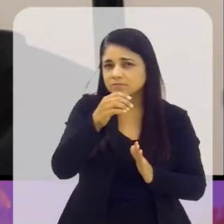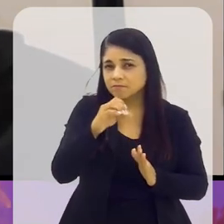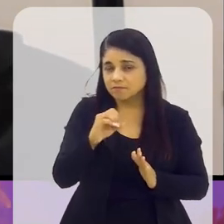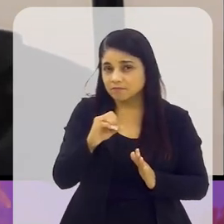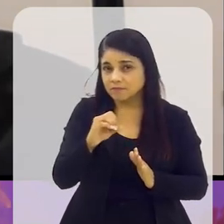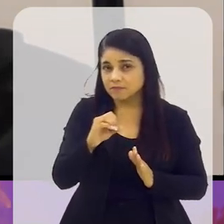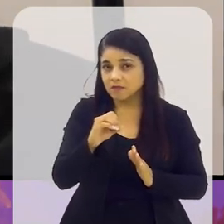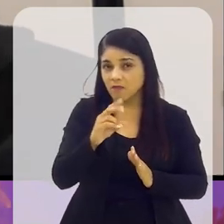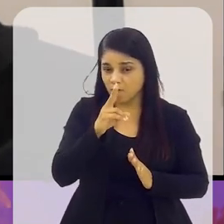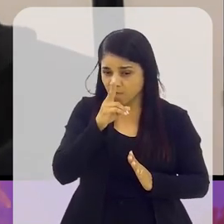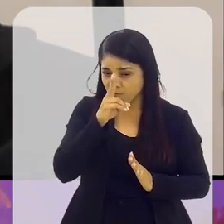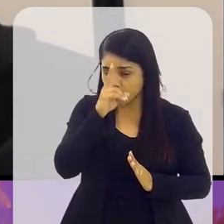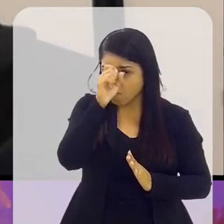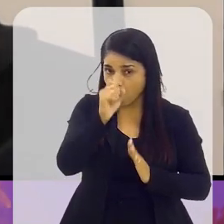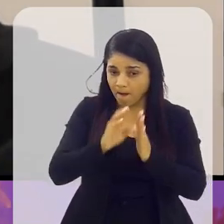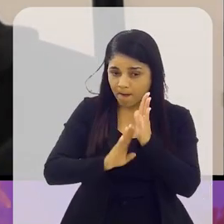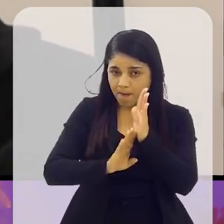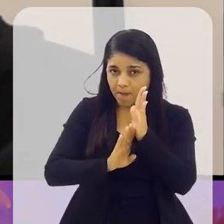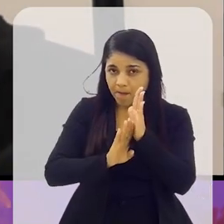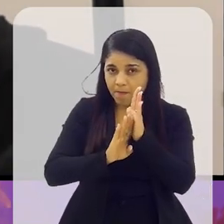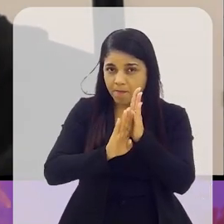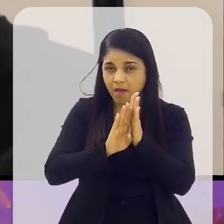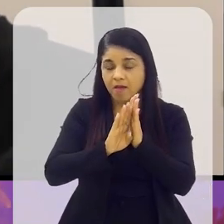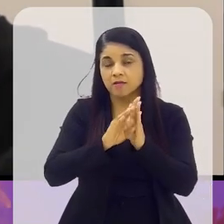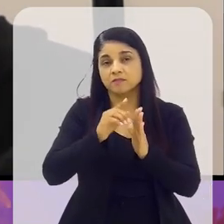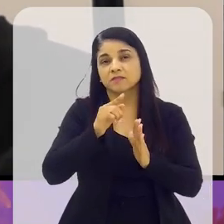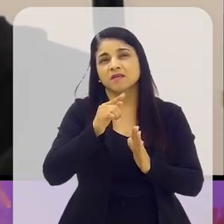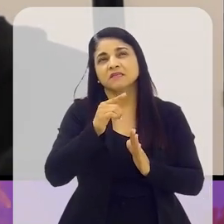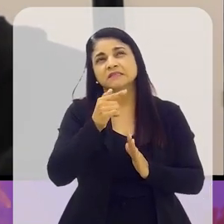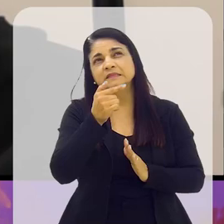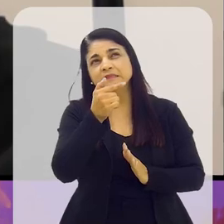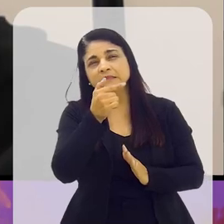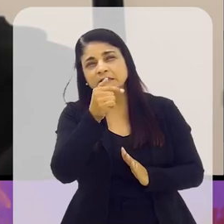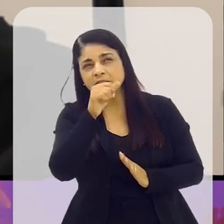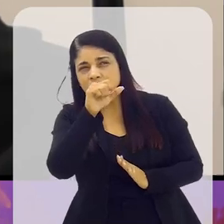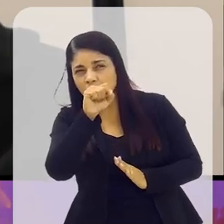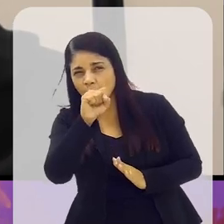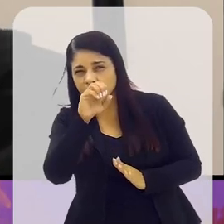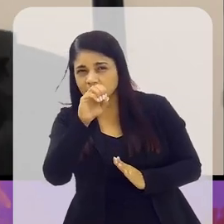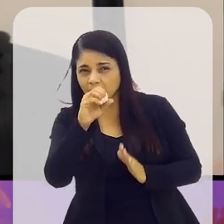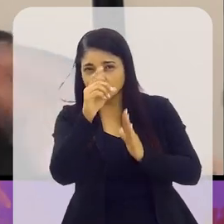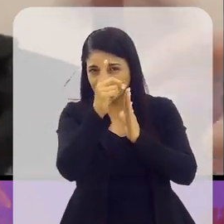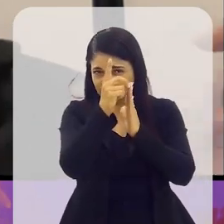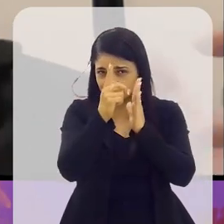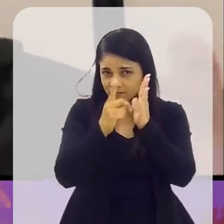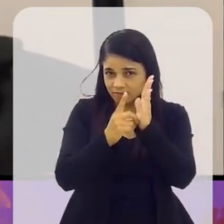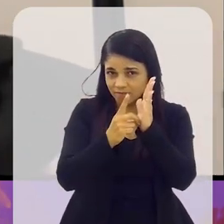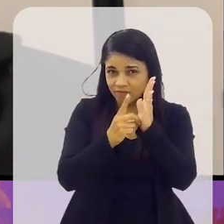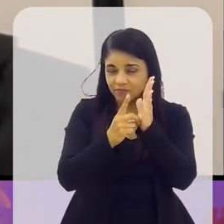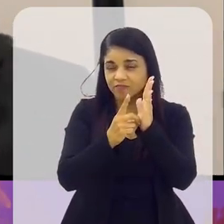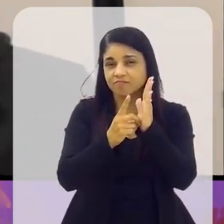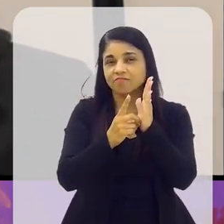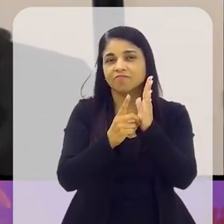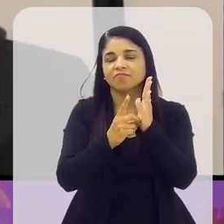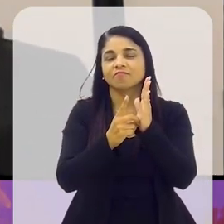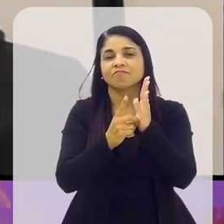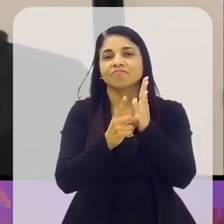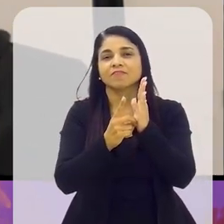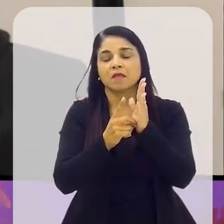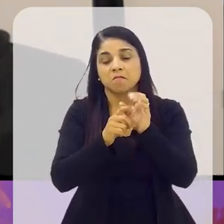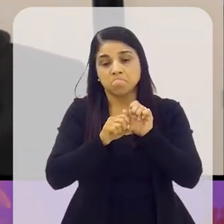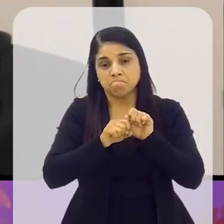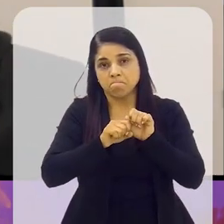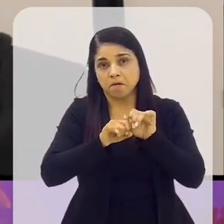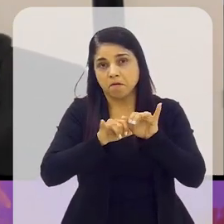intensifica na década de 80, sobretudo na segunda metade da década de 80, e, de alguma forma, ganha uma dimensão